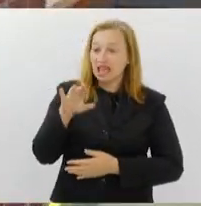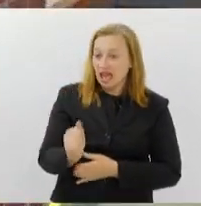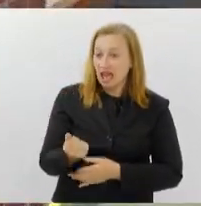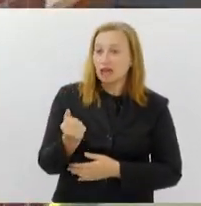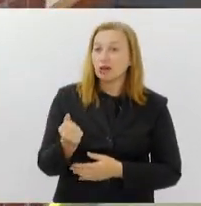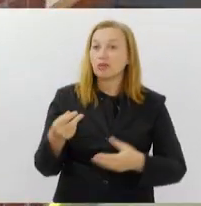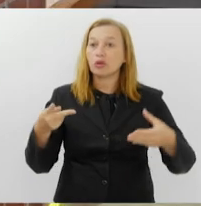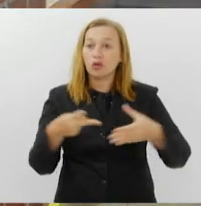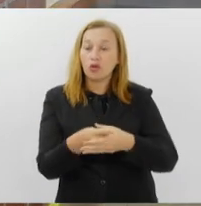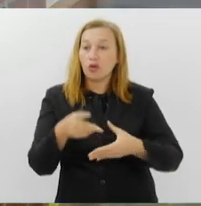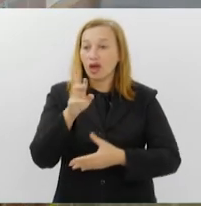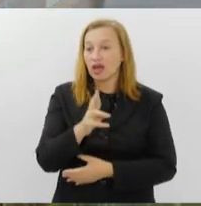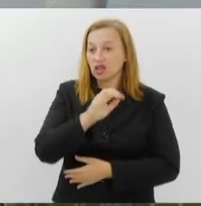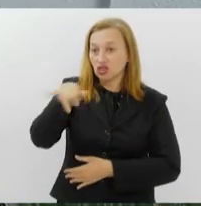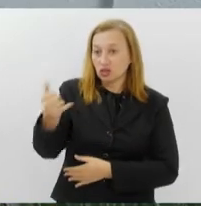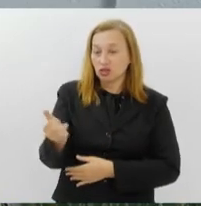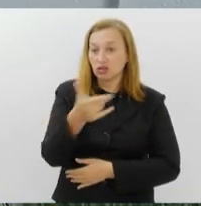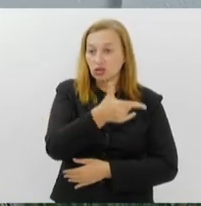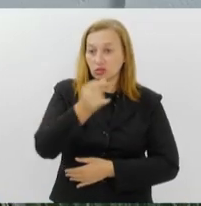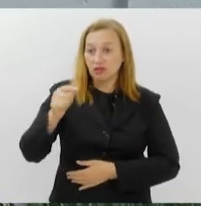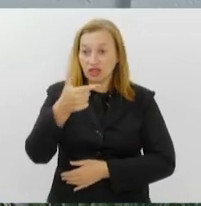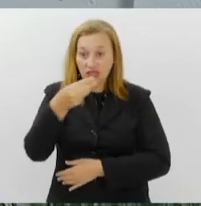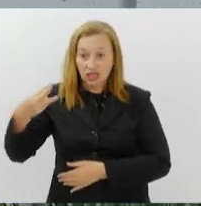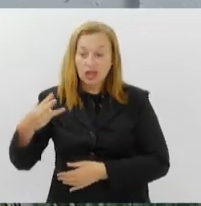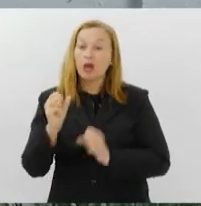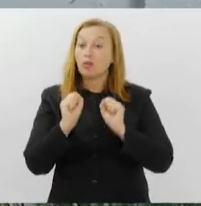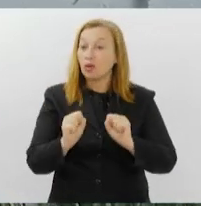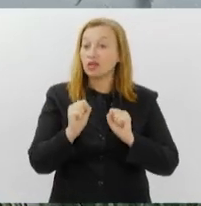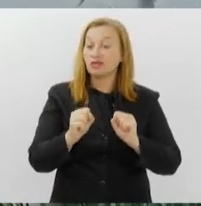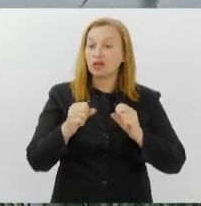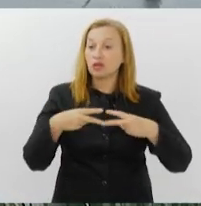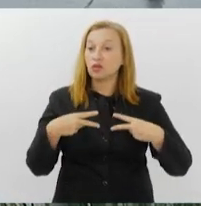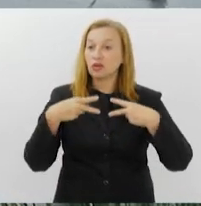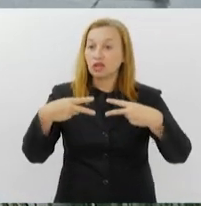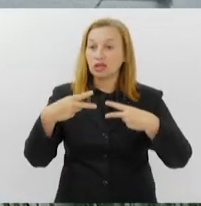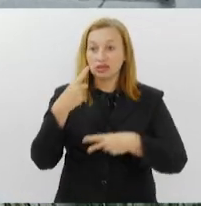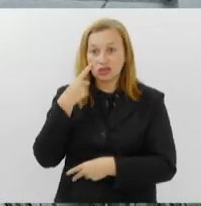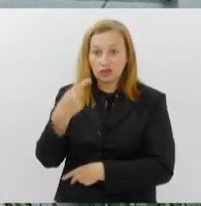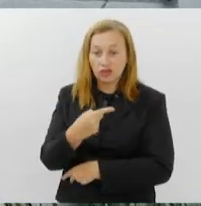2023. Ela pode ser acessada no link que está na tela.